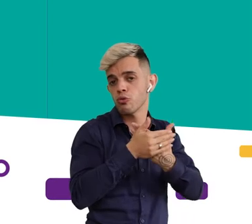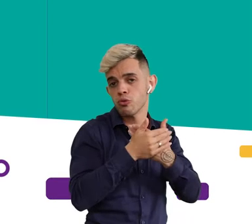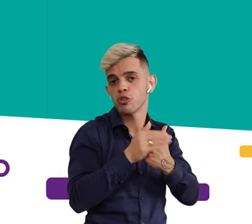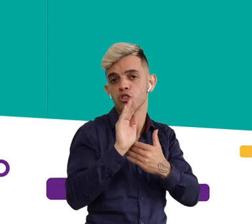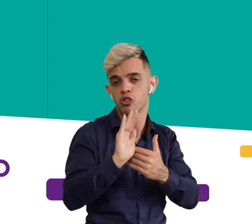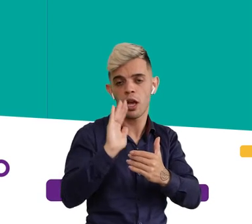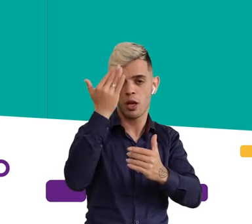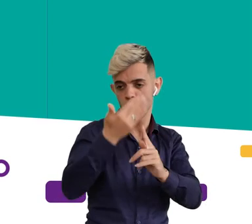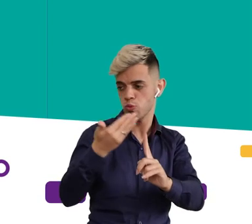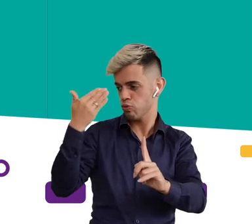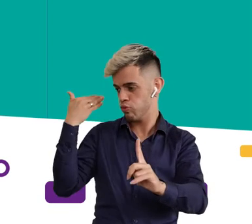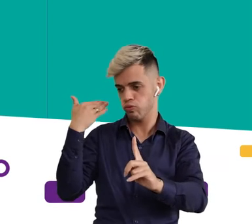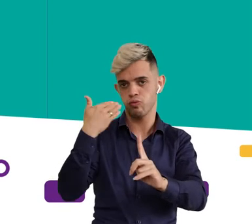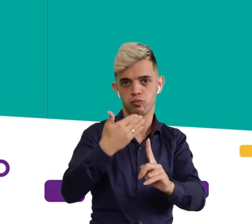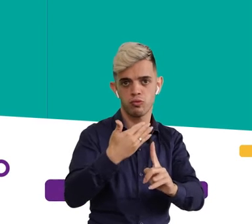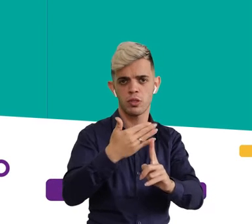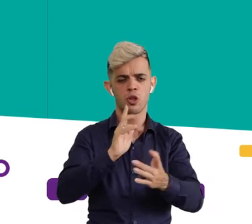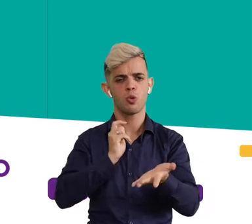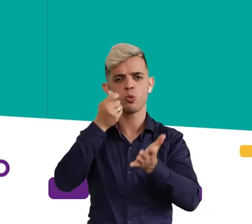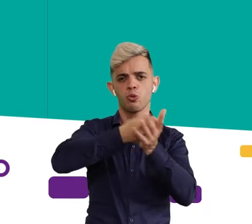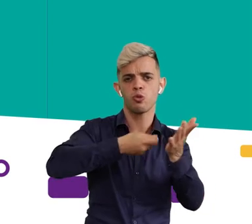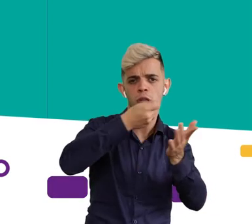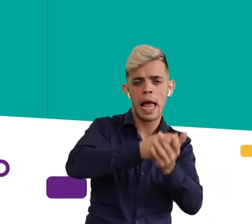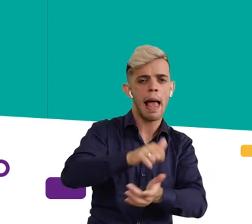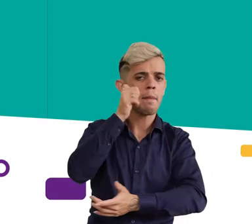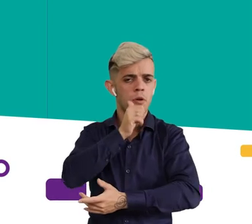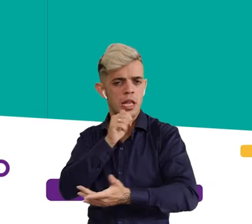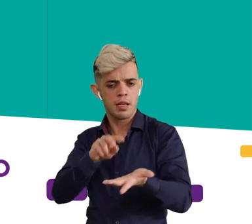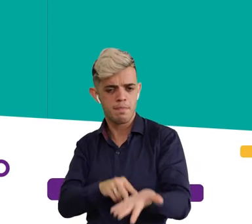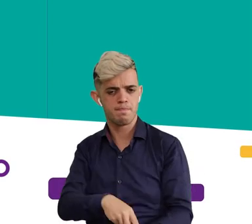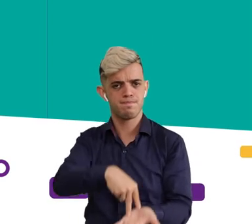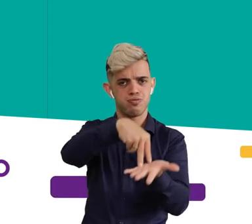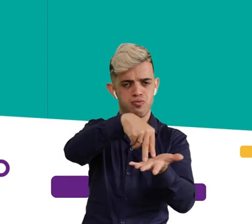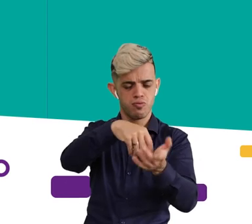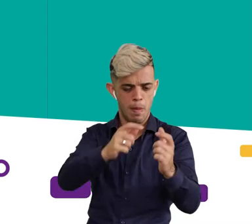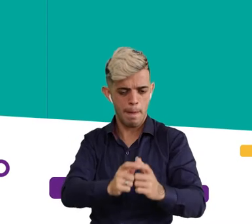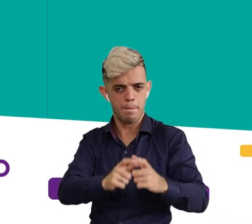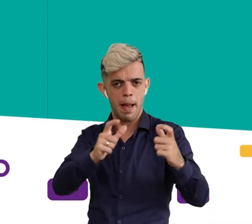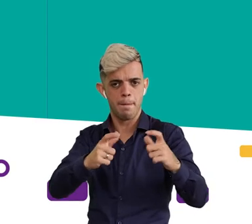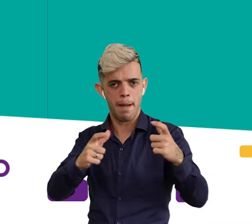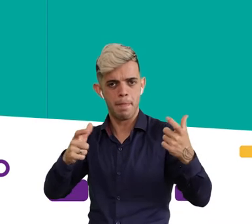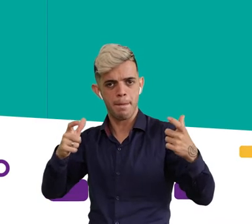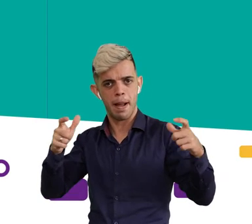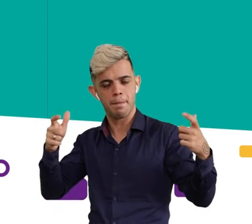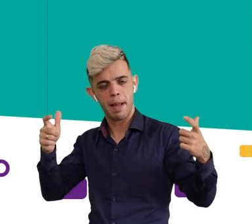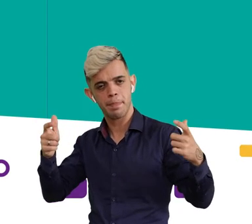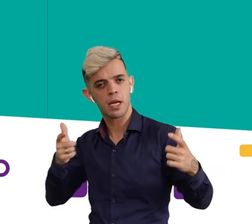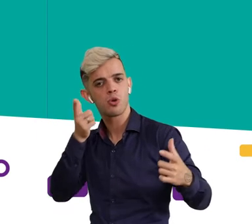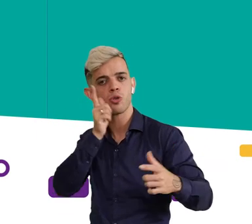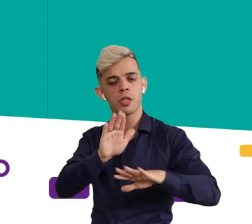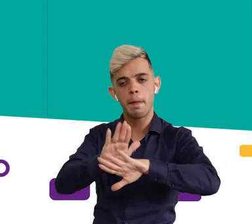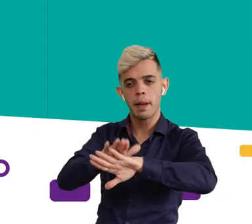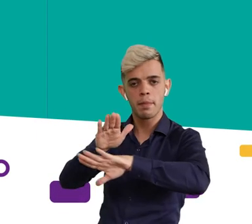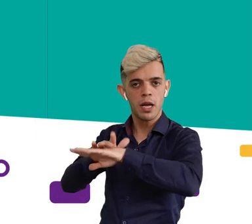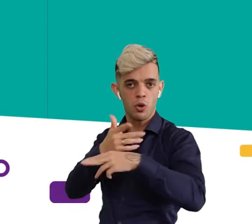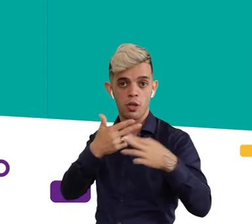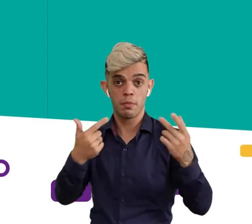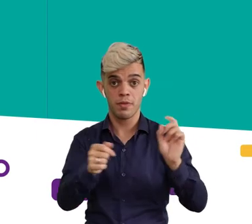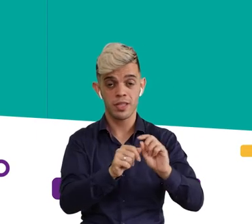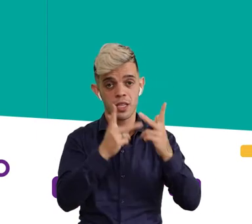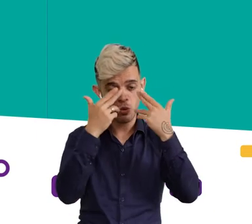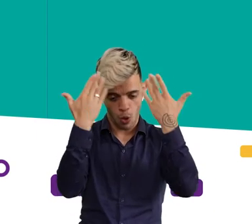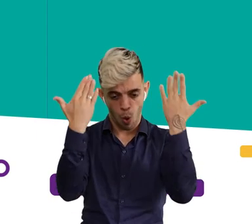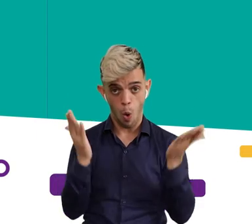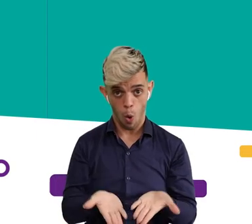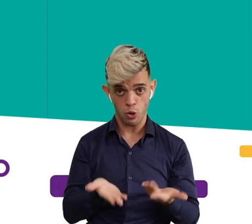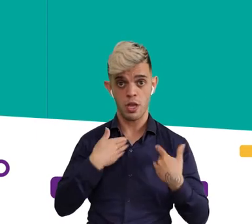toda que aconteceu. Lutando mais, as mulheres lutaram mais, foram crescendo, buscando coisas